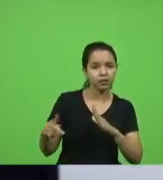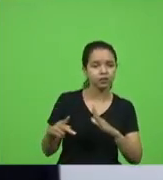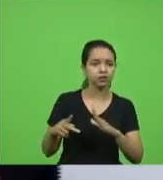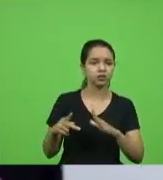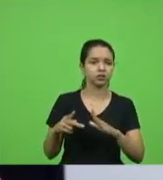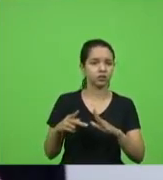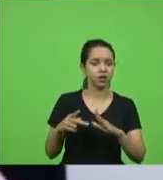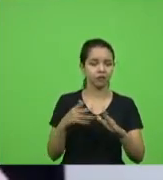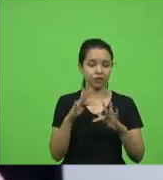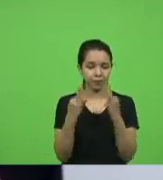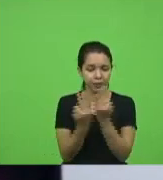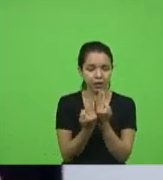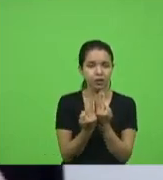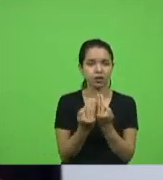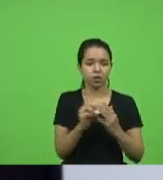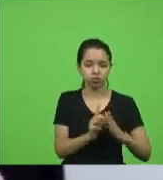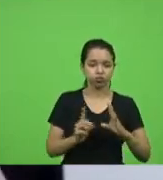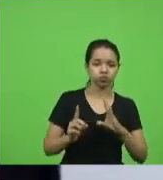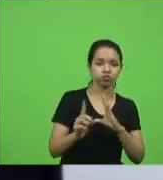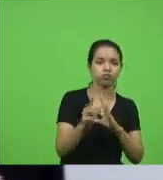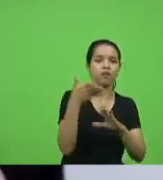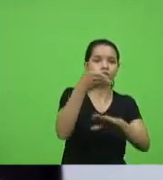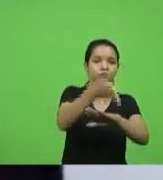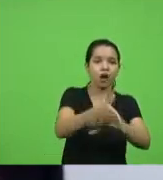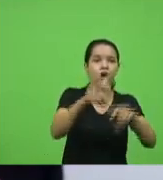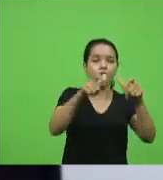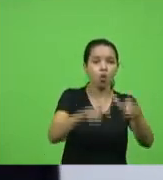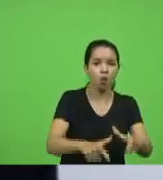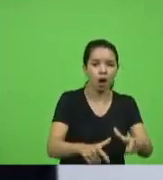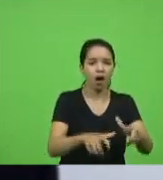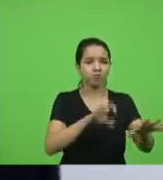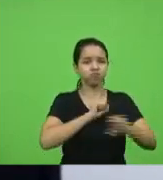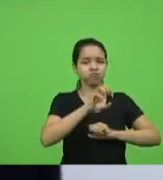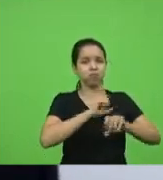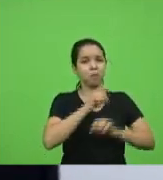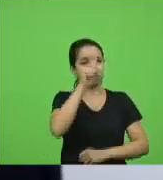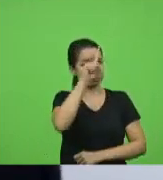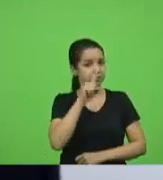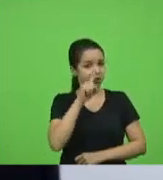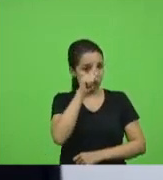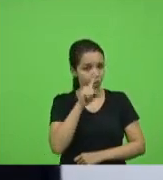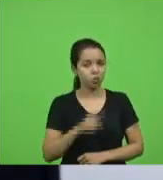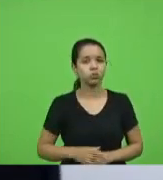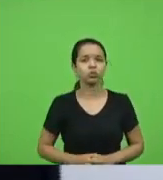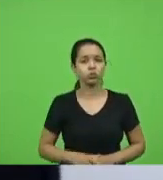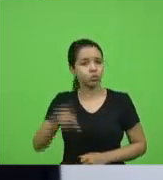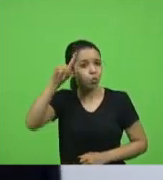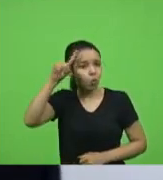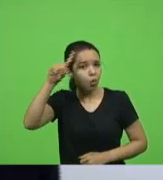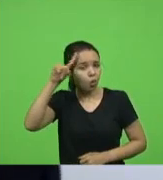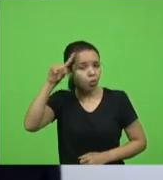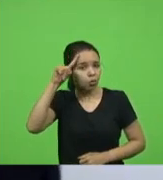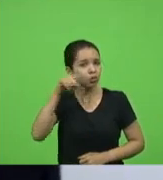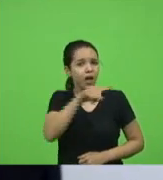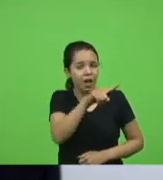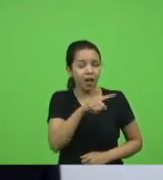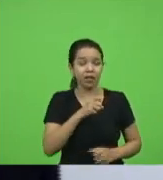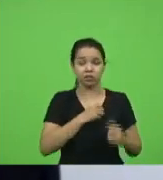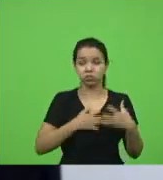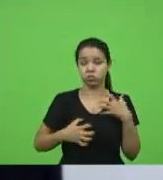para ir para um local que sabem de alta contaminação todo dia naquele estresse